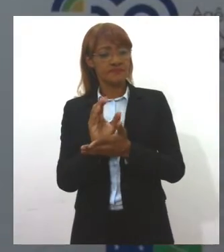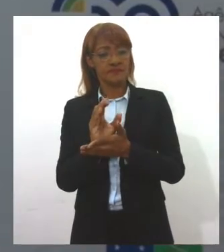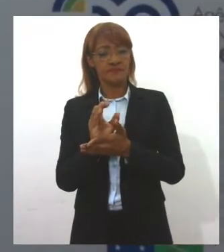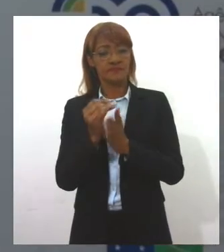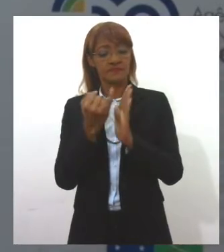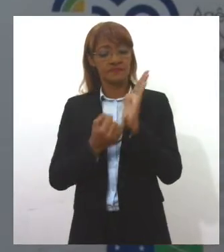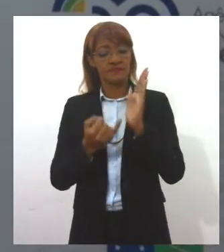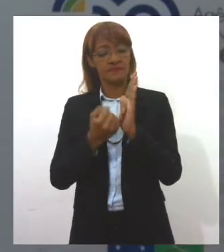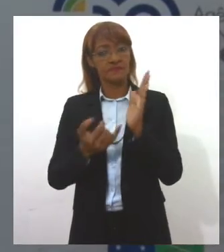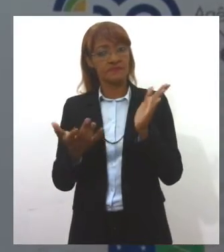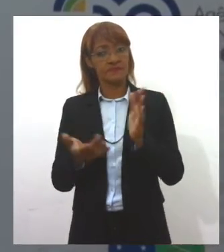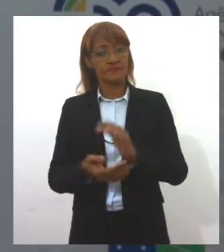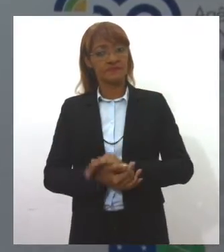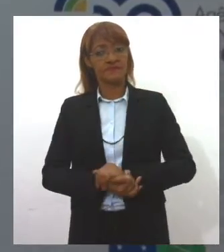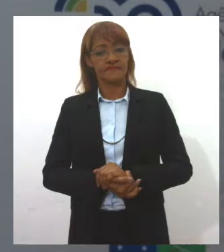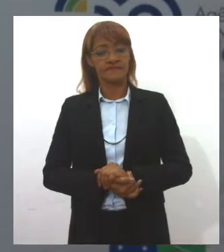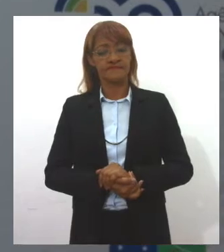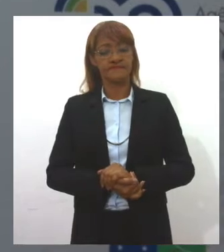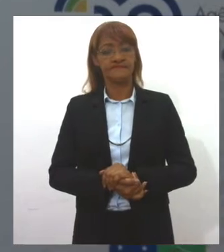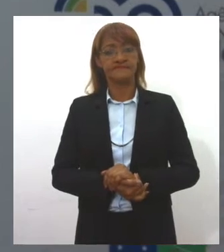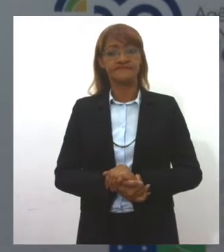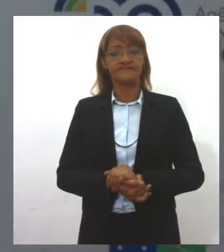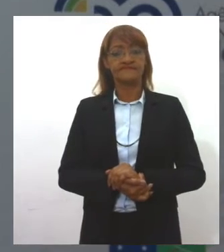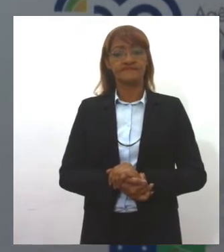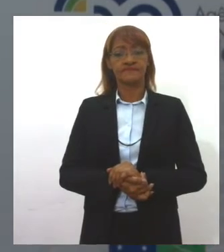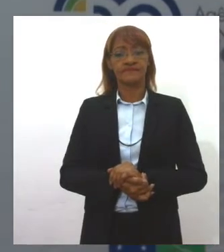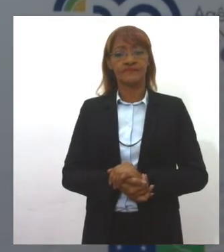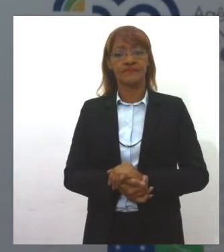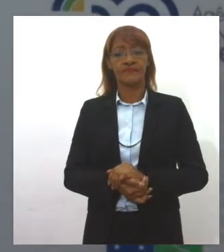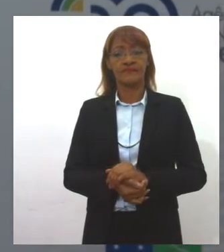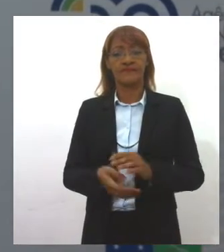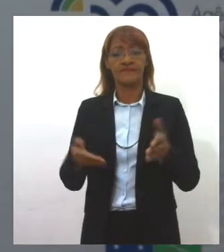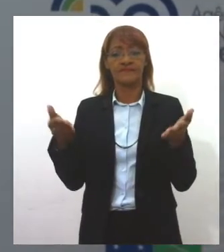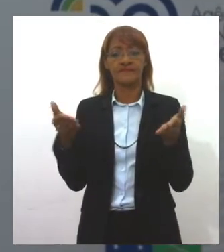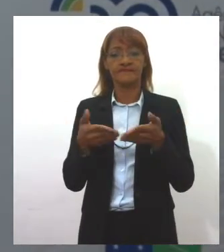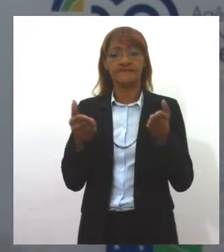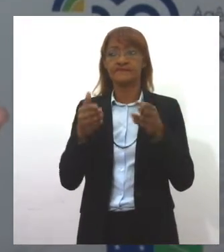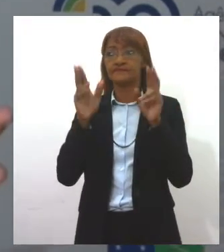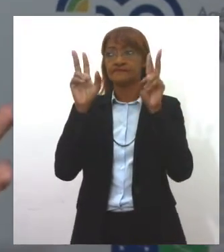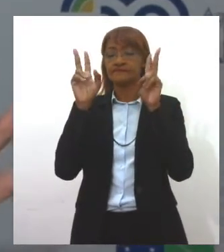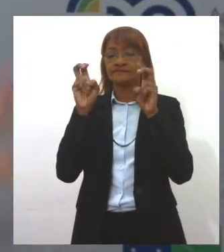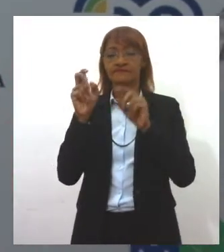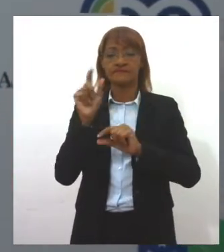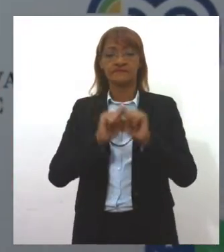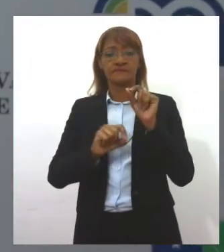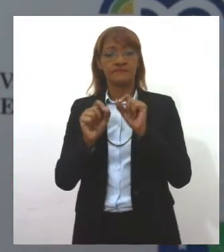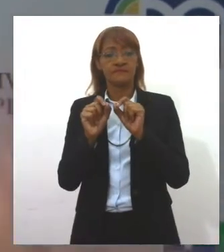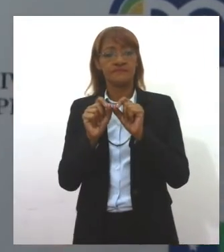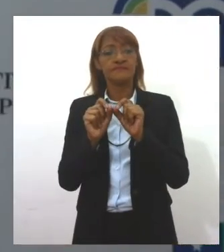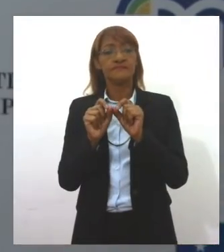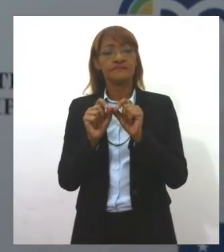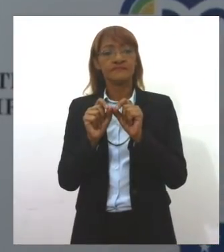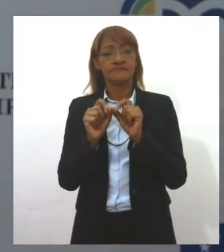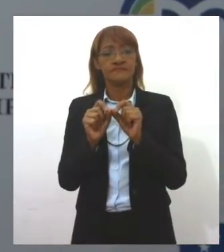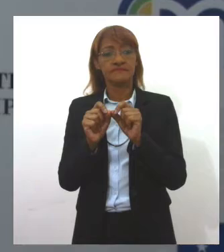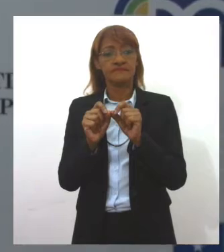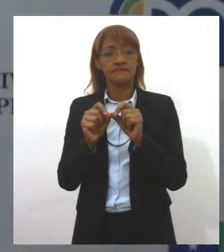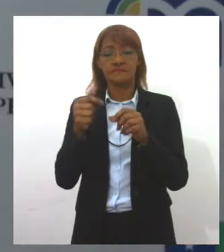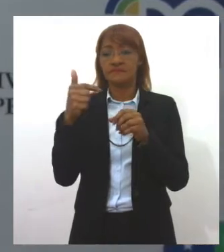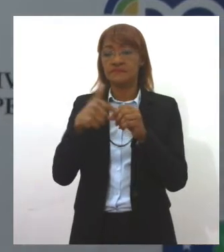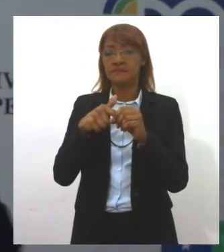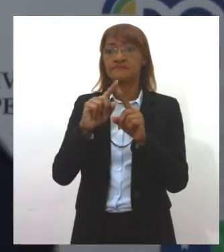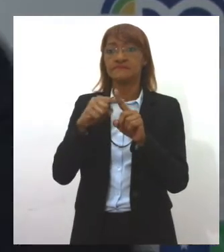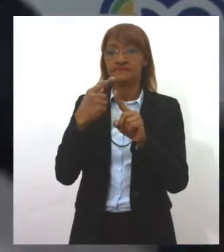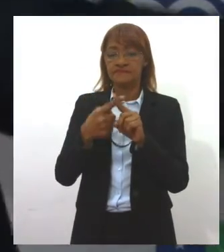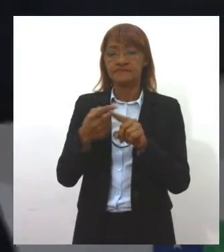Nós temos uma discussão, nós abordamos agora, esse tema virou mote, que é a questão do preço dos combustíveis. E